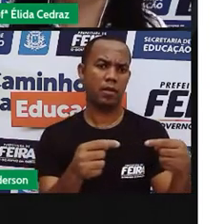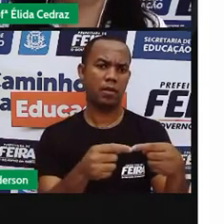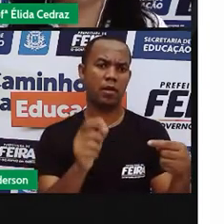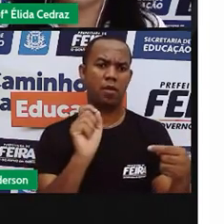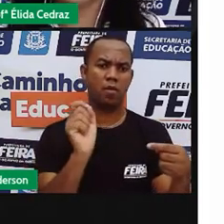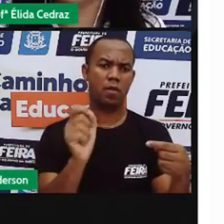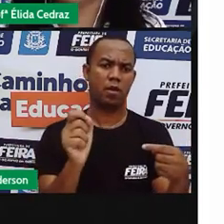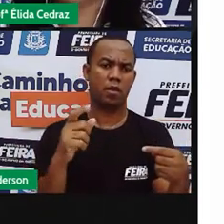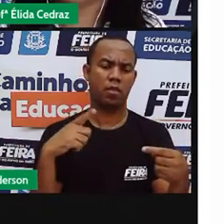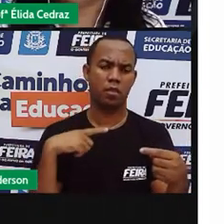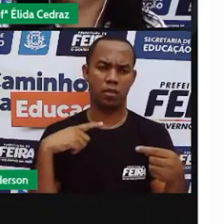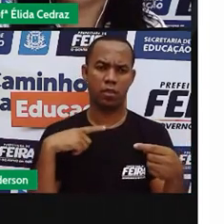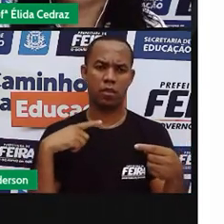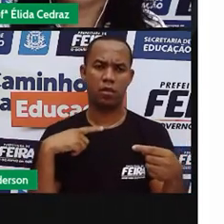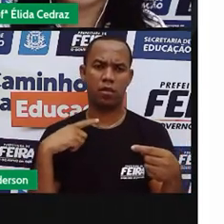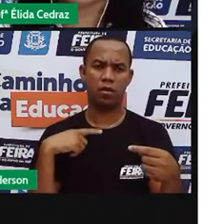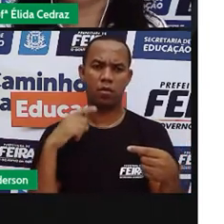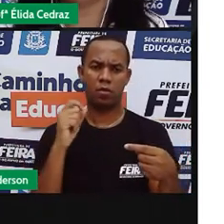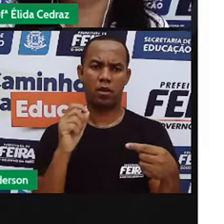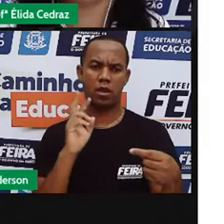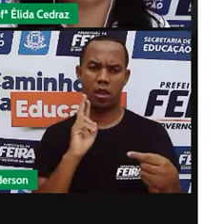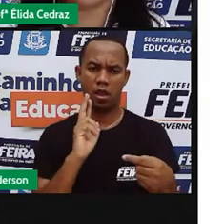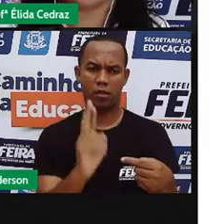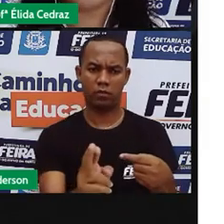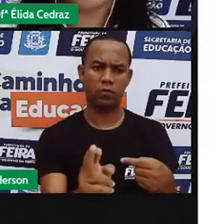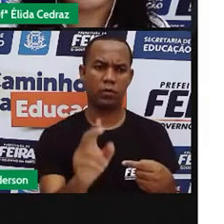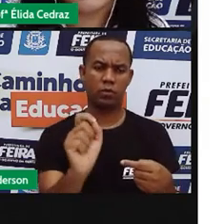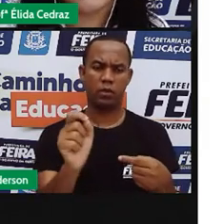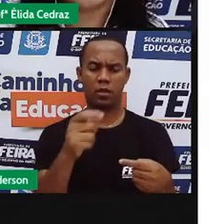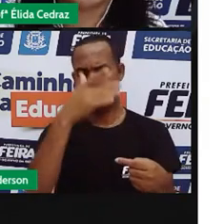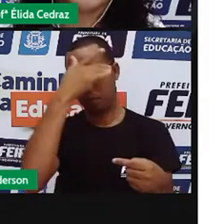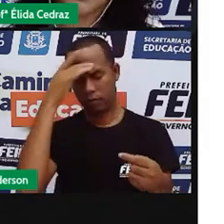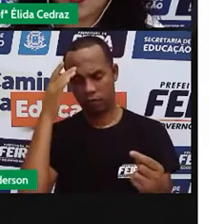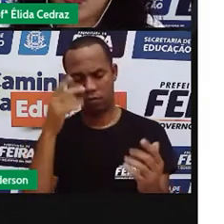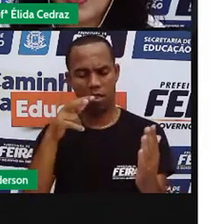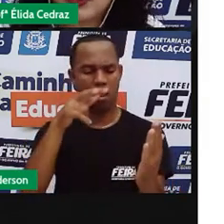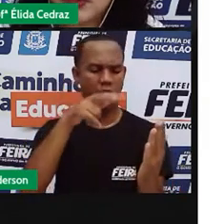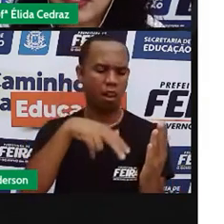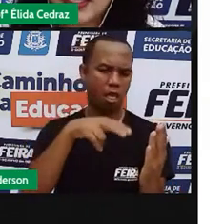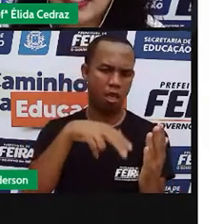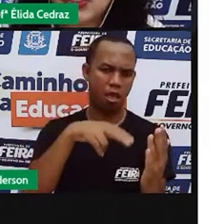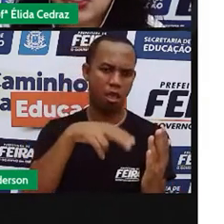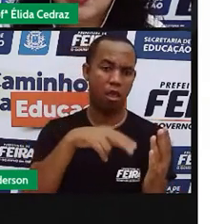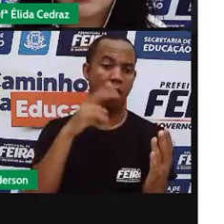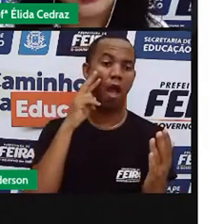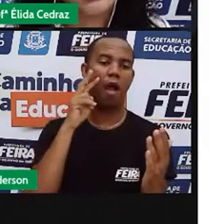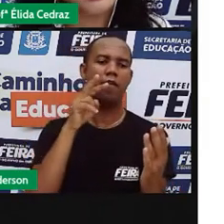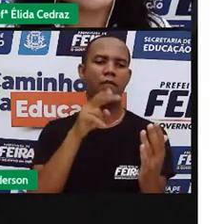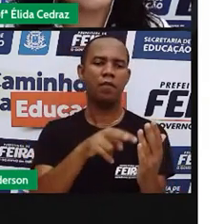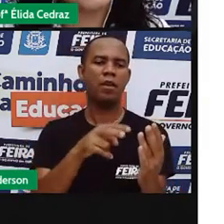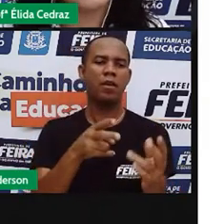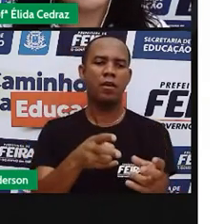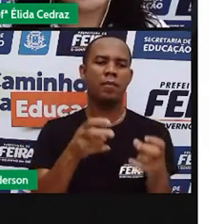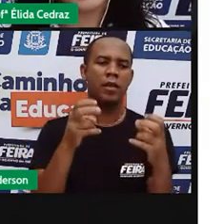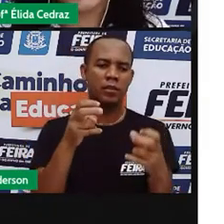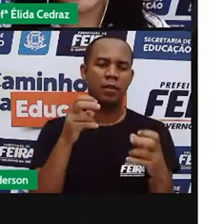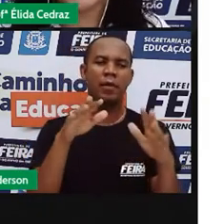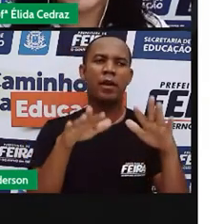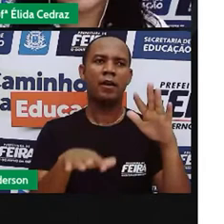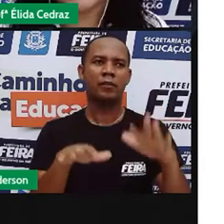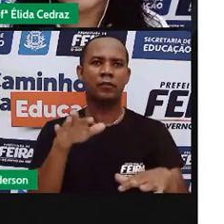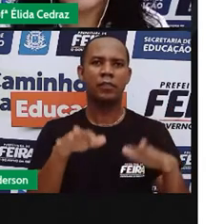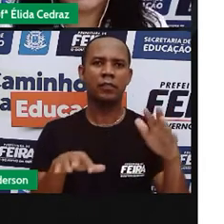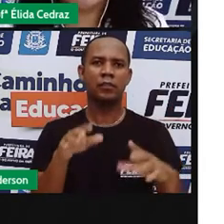que tenta se obter do leitor é que ele envia em contato com o anunciante. Às vezes a gente